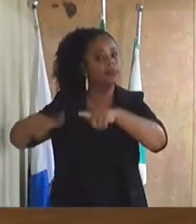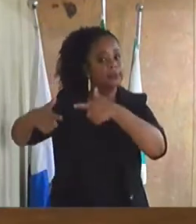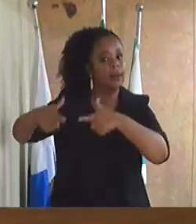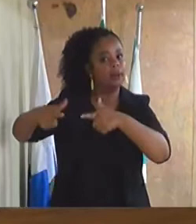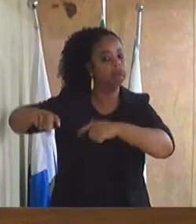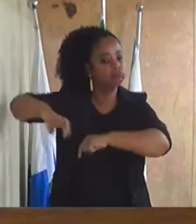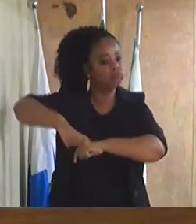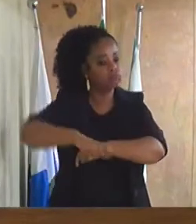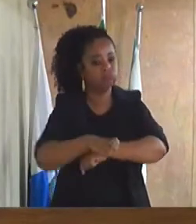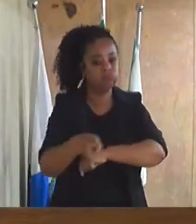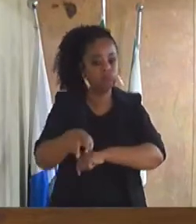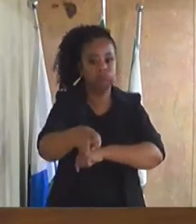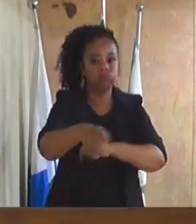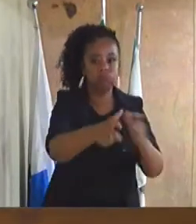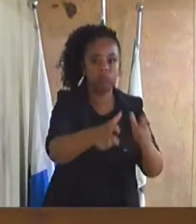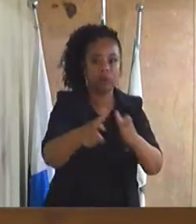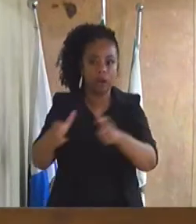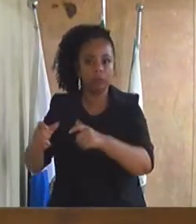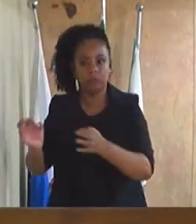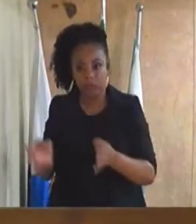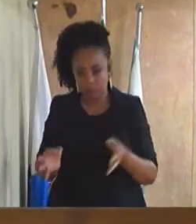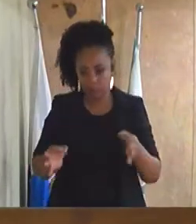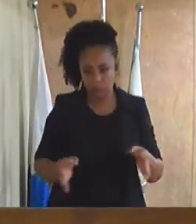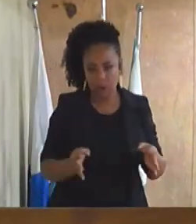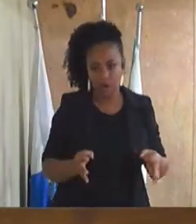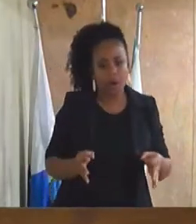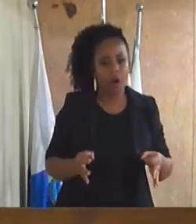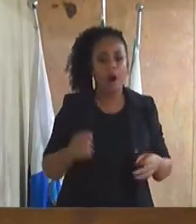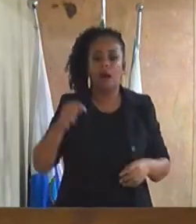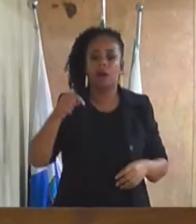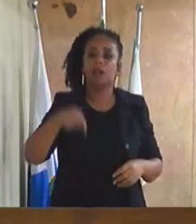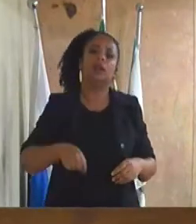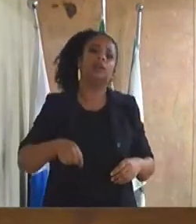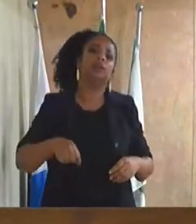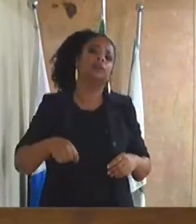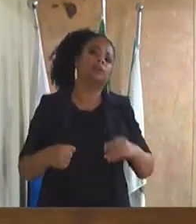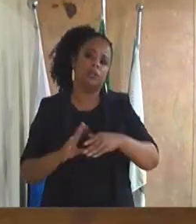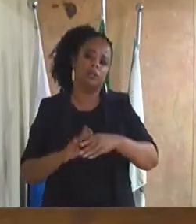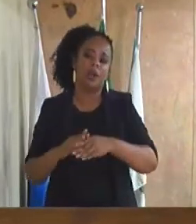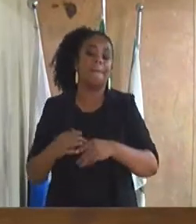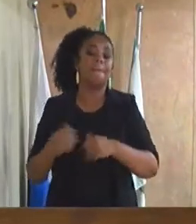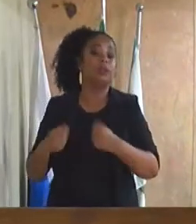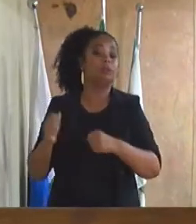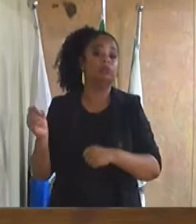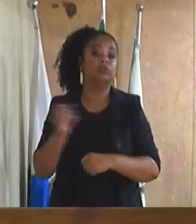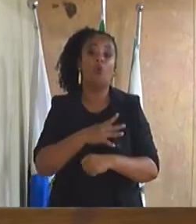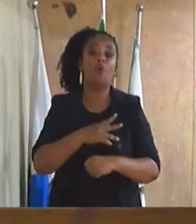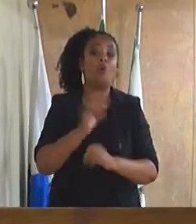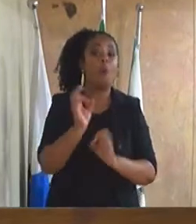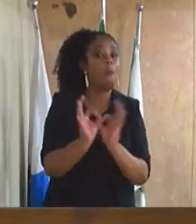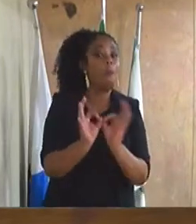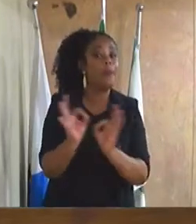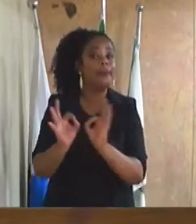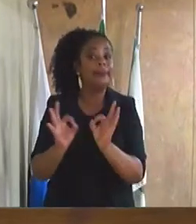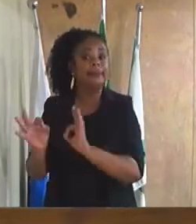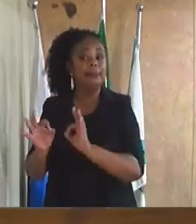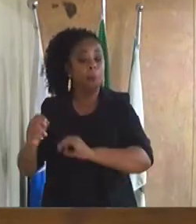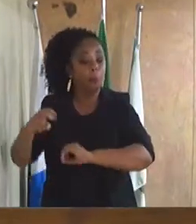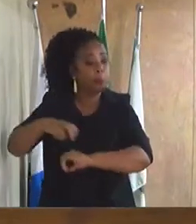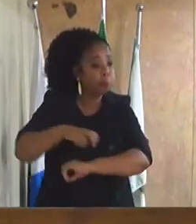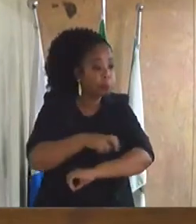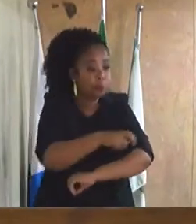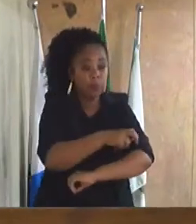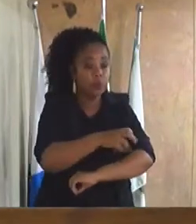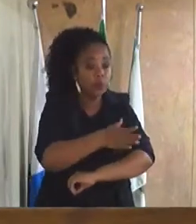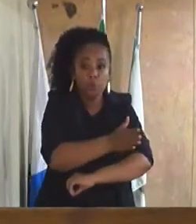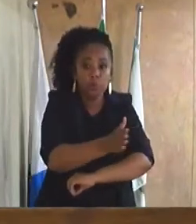Duque de Caxias hoje tem que fazer um novo plano de tráfego, de trânsito, principalmente